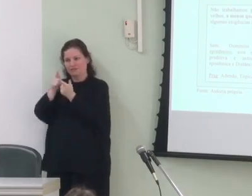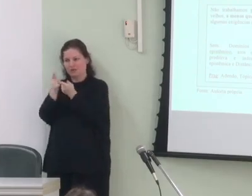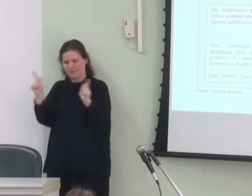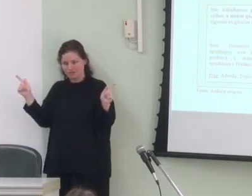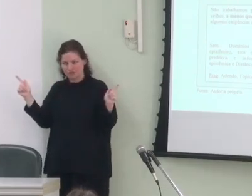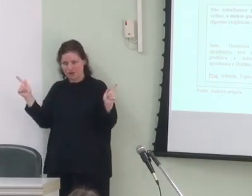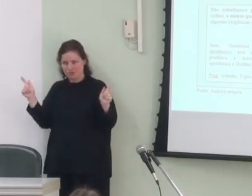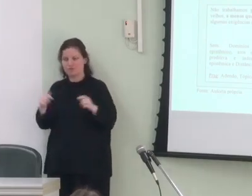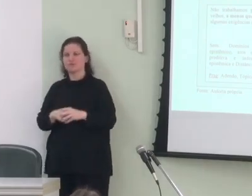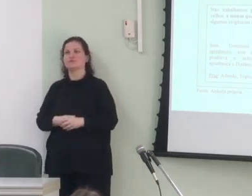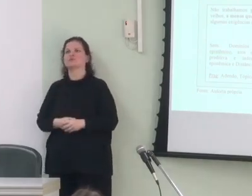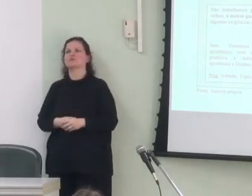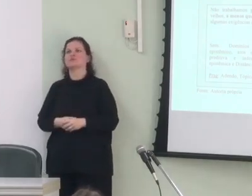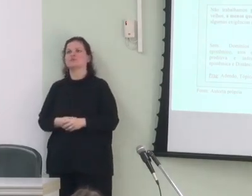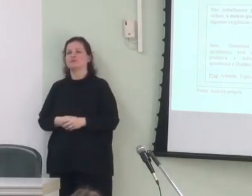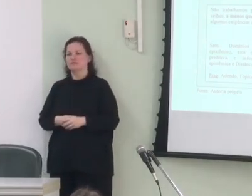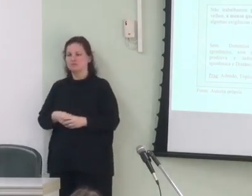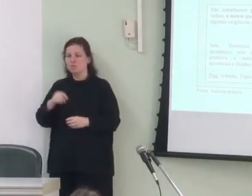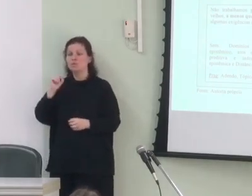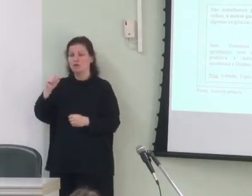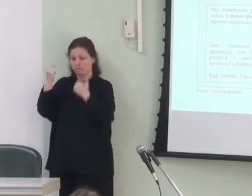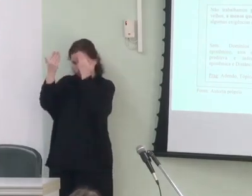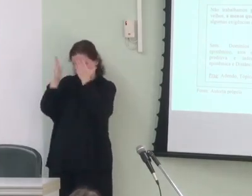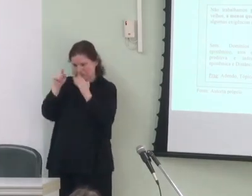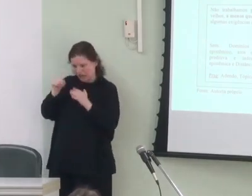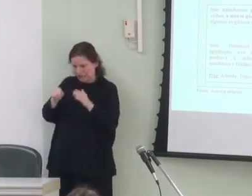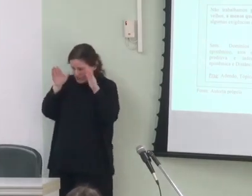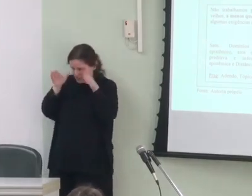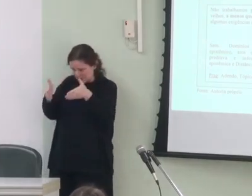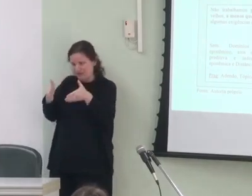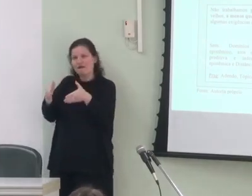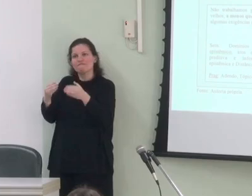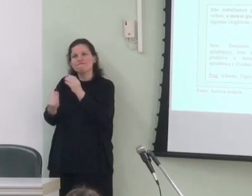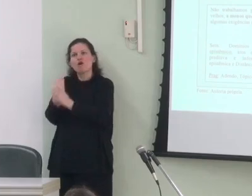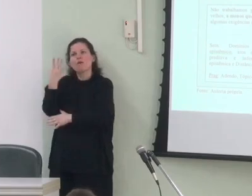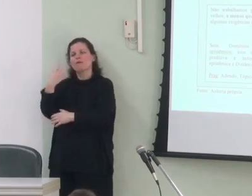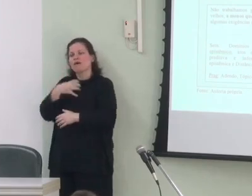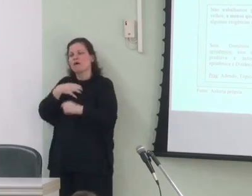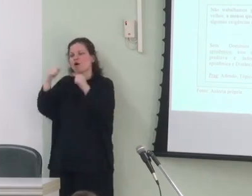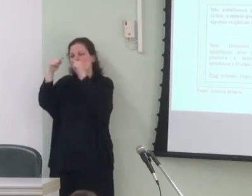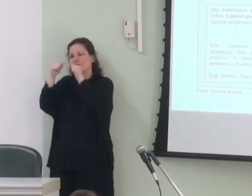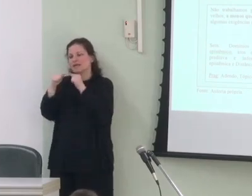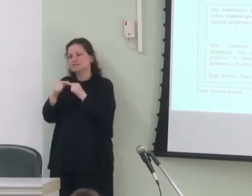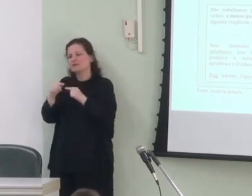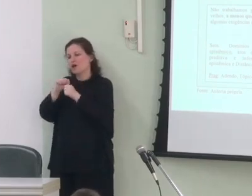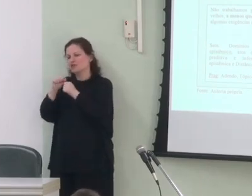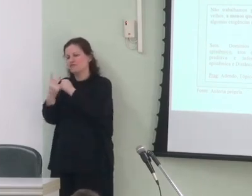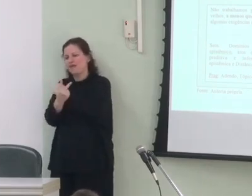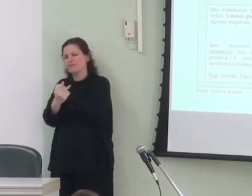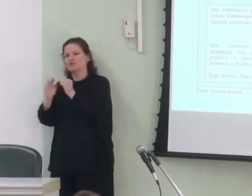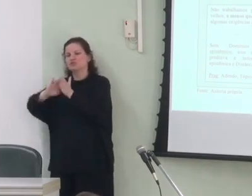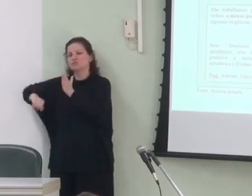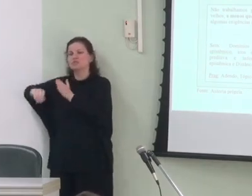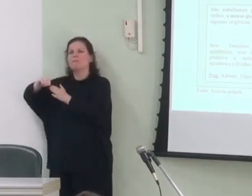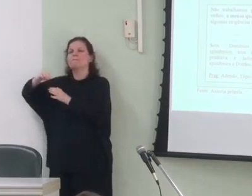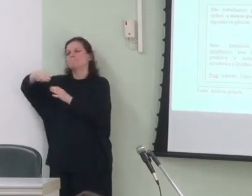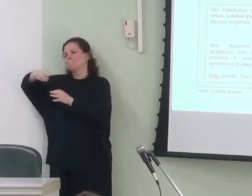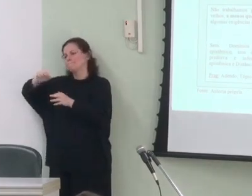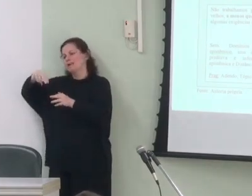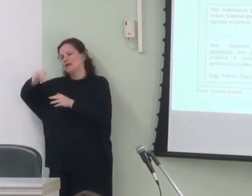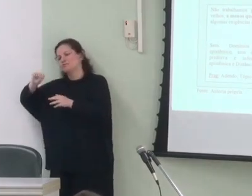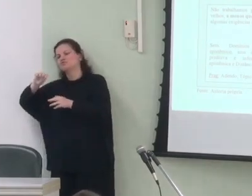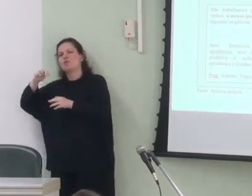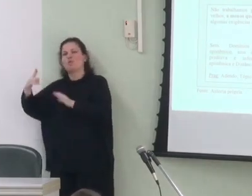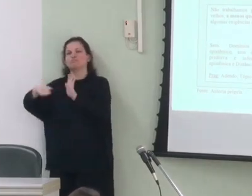lexicogramaticais os que analiso aqui especificamente se formam a partir da combinação do adverbo de exclusão menos ou da estrutura